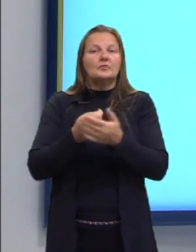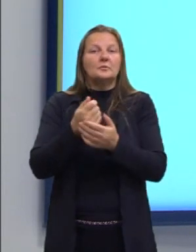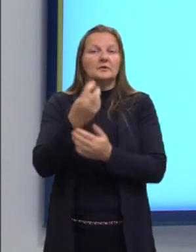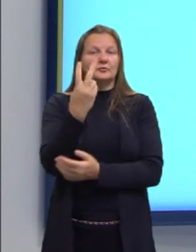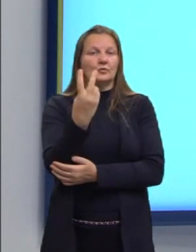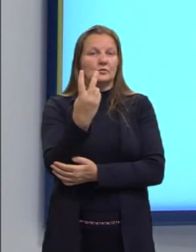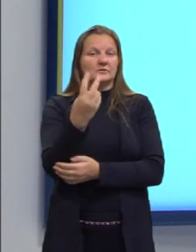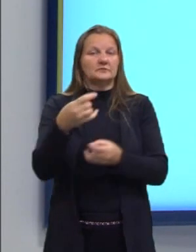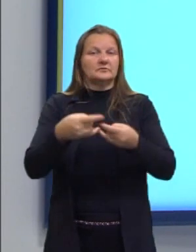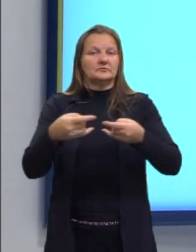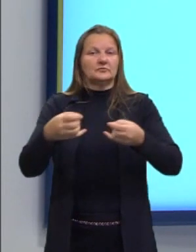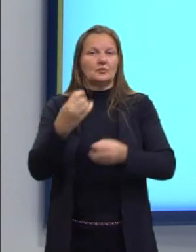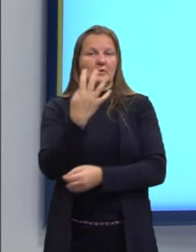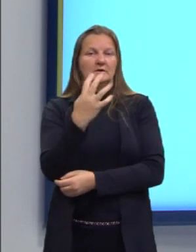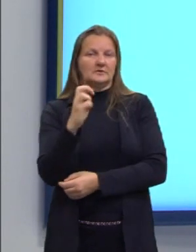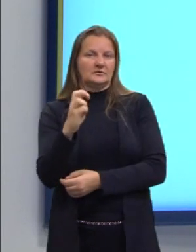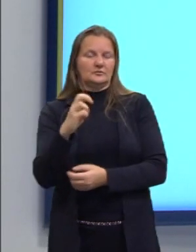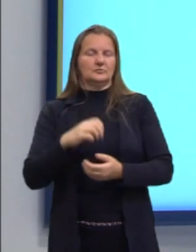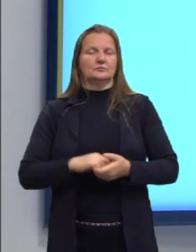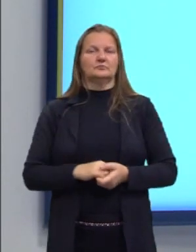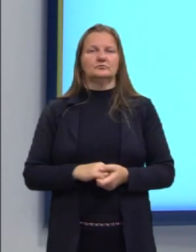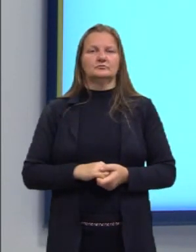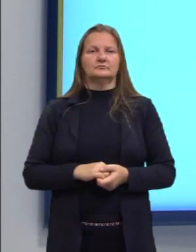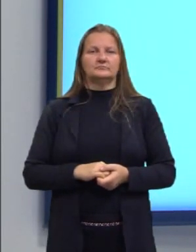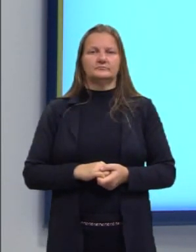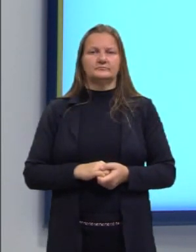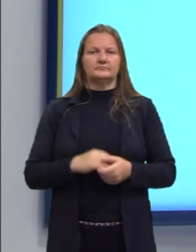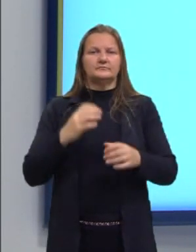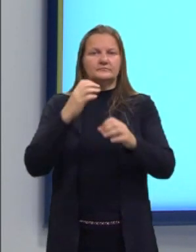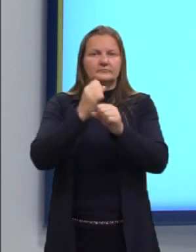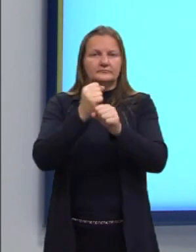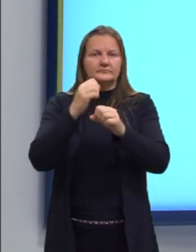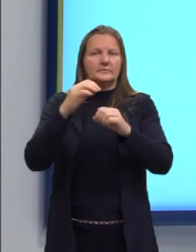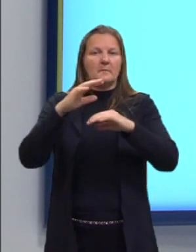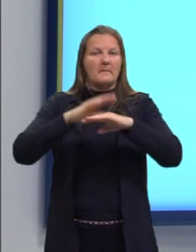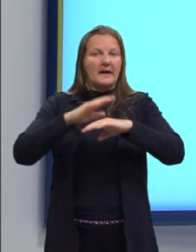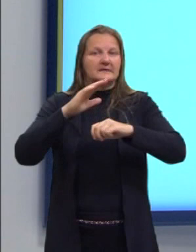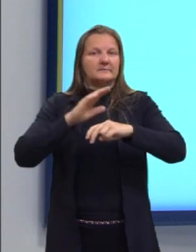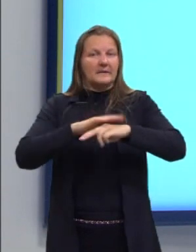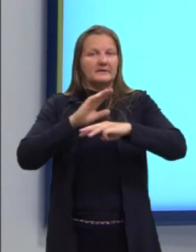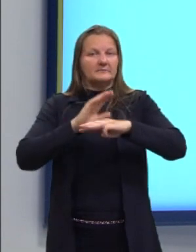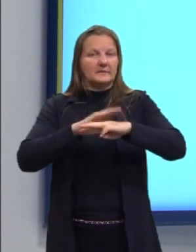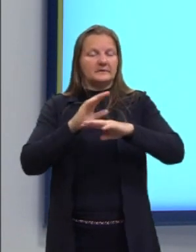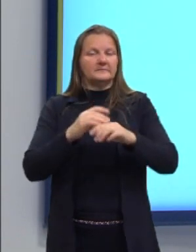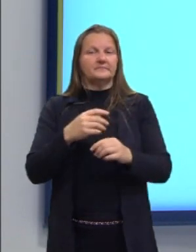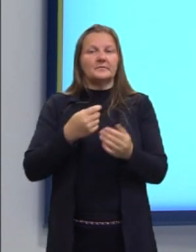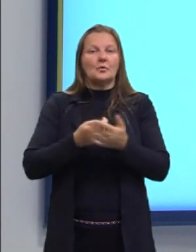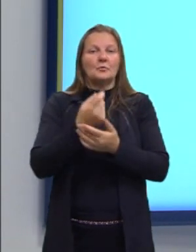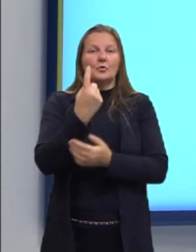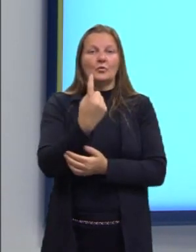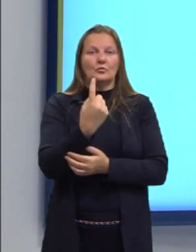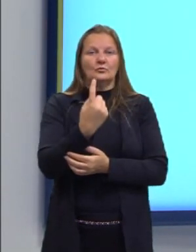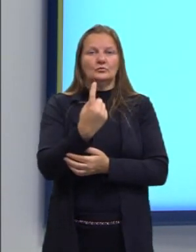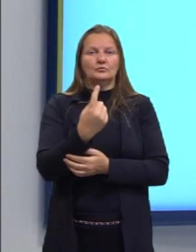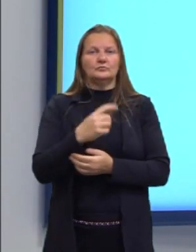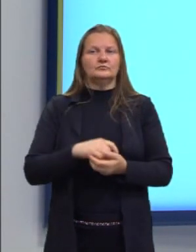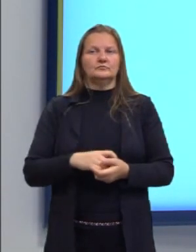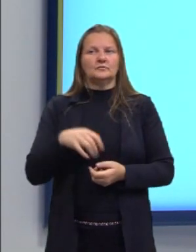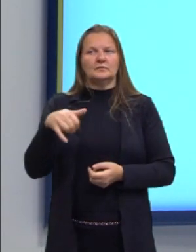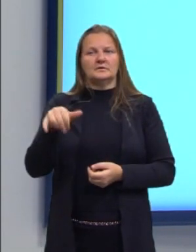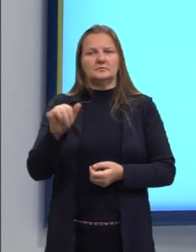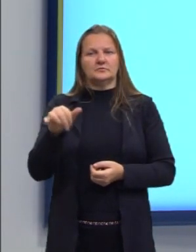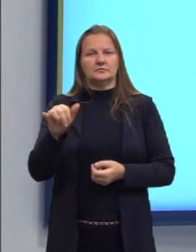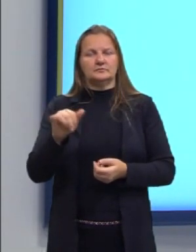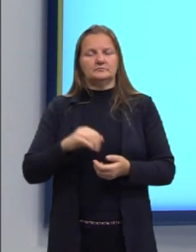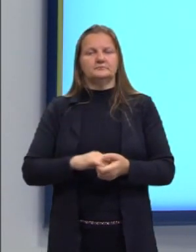dois bilhetes, foi 45, então vamos somando. Ali, quem comprou um bilhete, nós chamamos de Y,